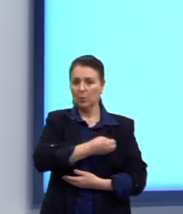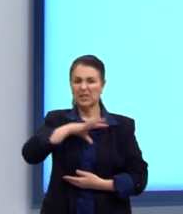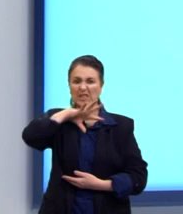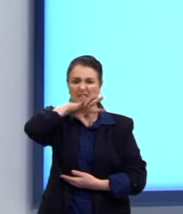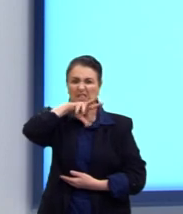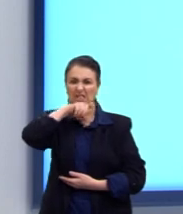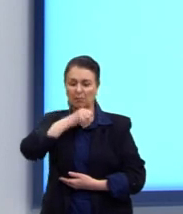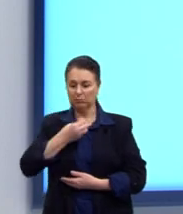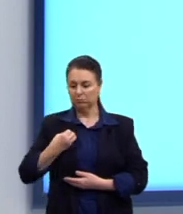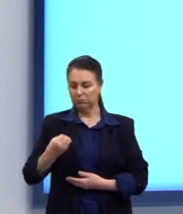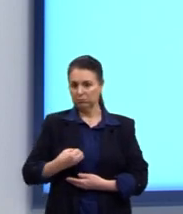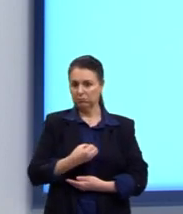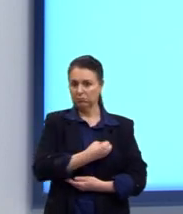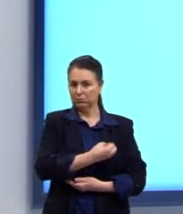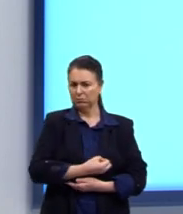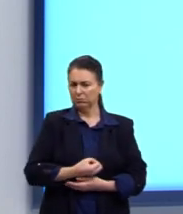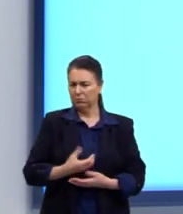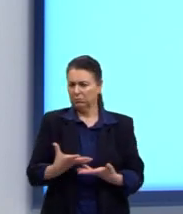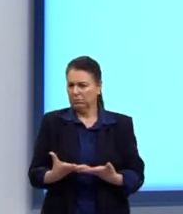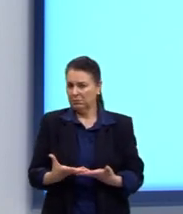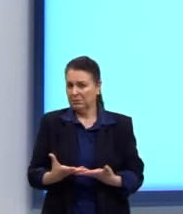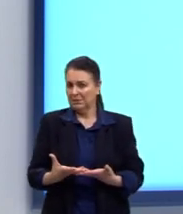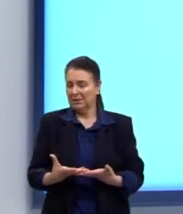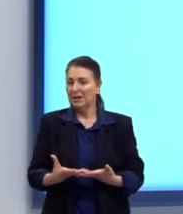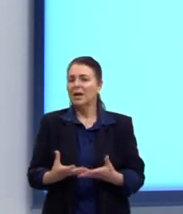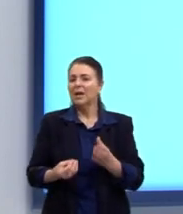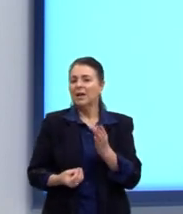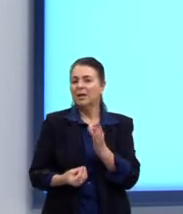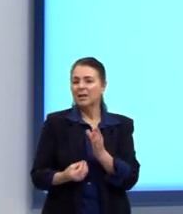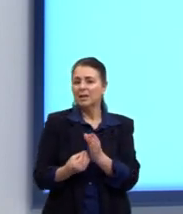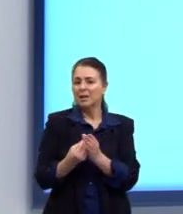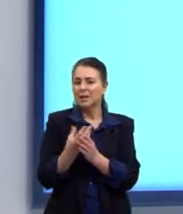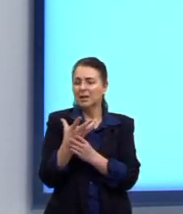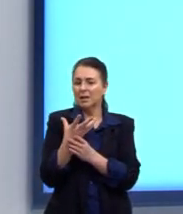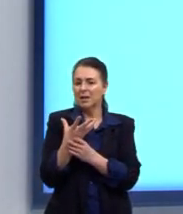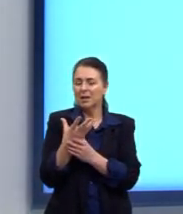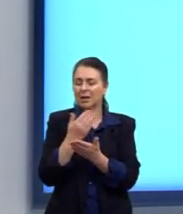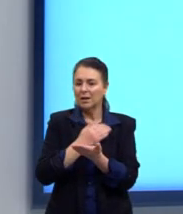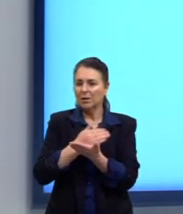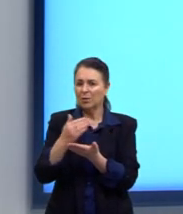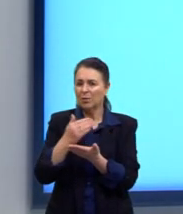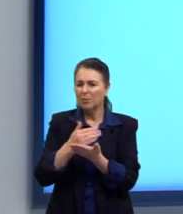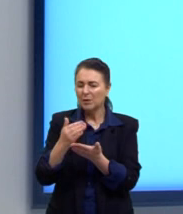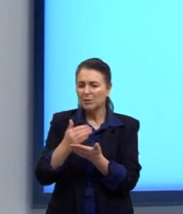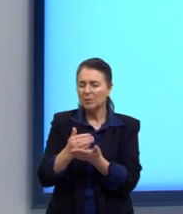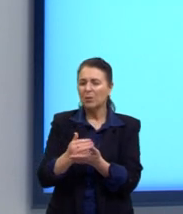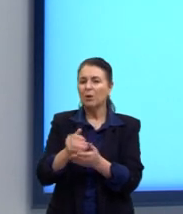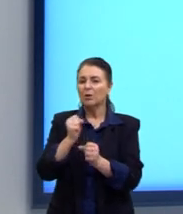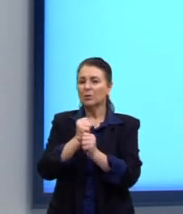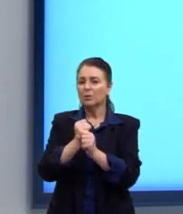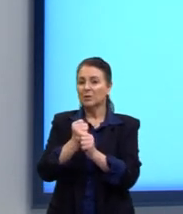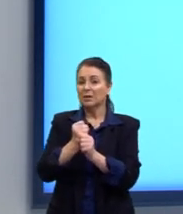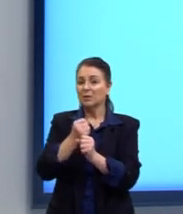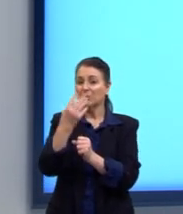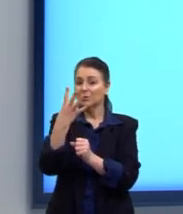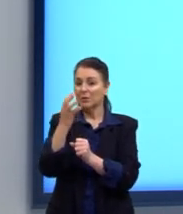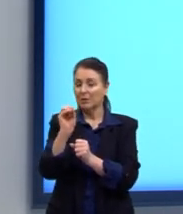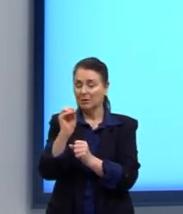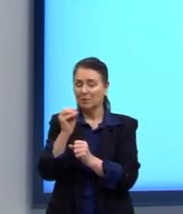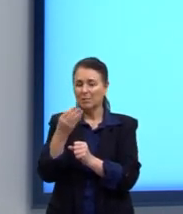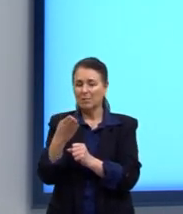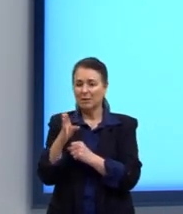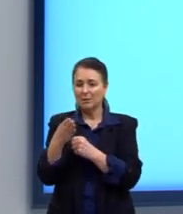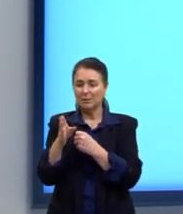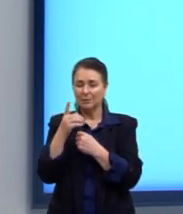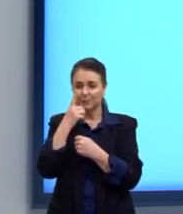A expressão amigo da onça tem origem numa velha anedota famosa nos anos 40, que vai mais ou menos